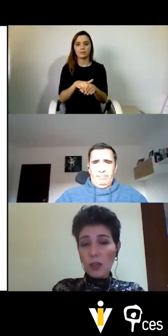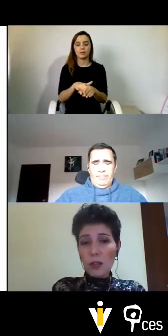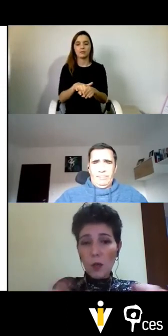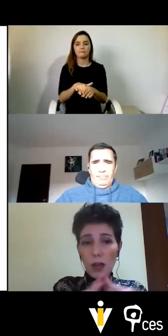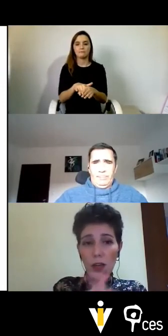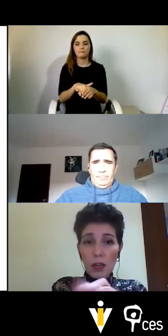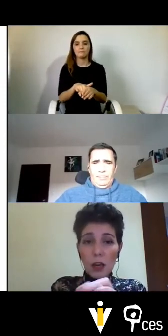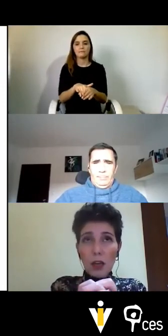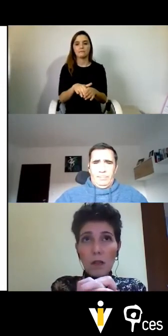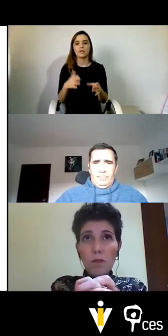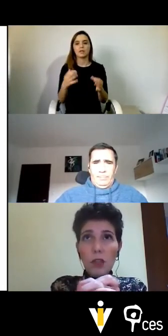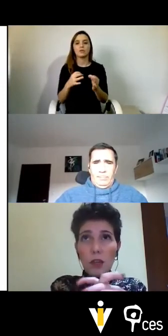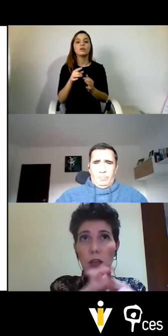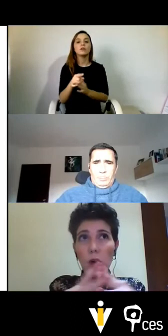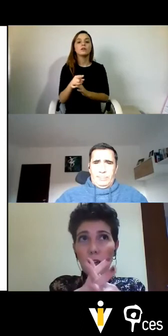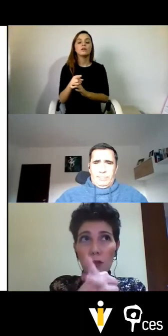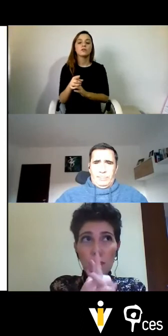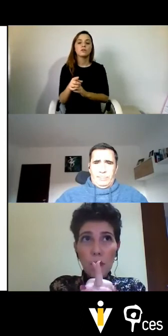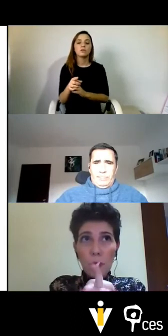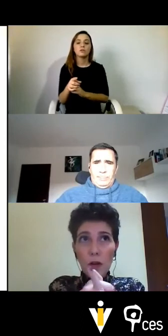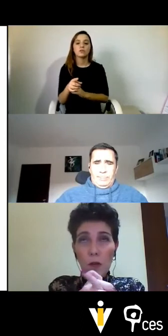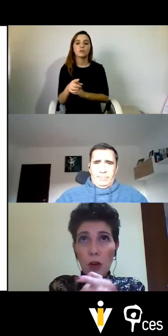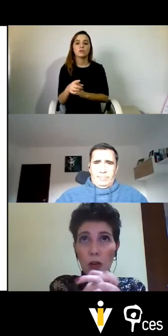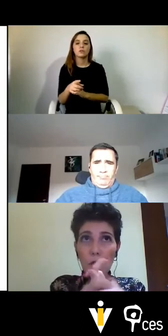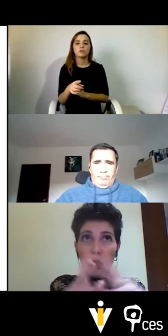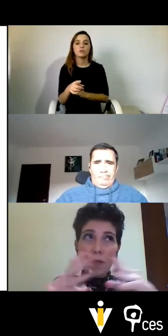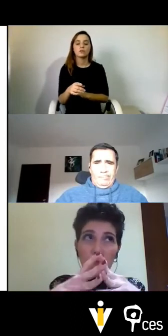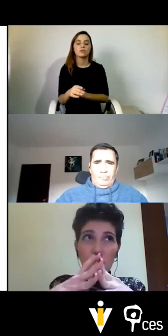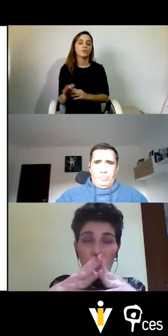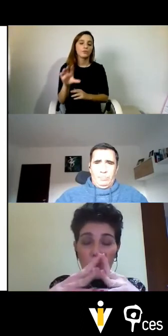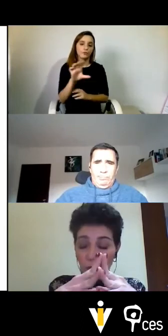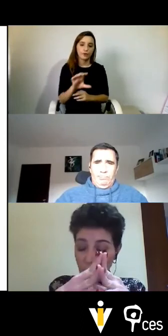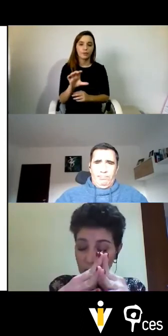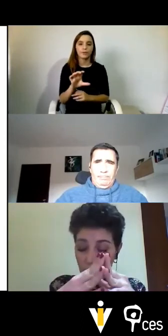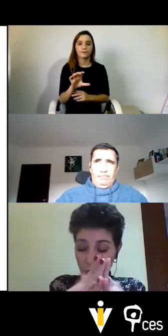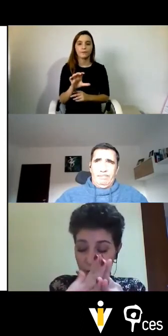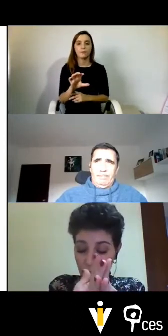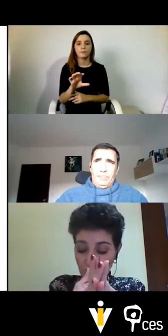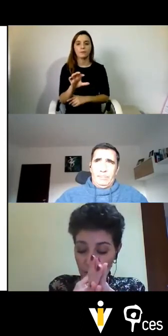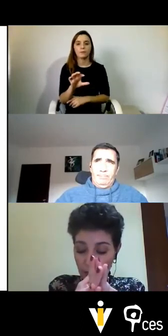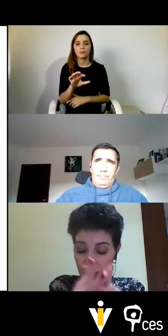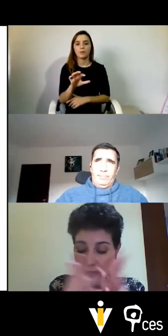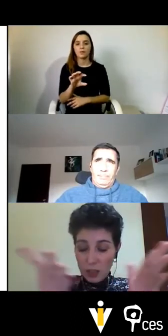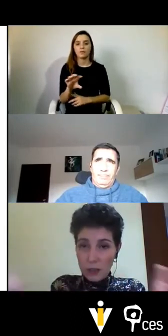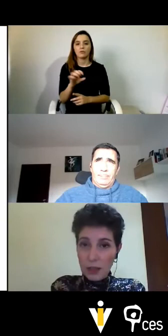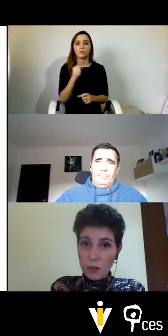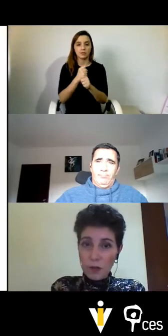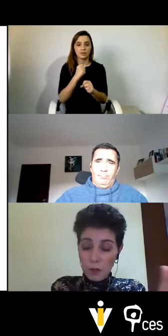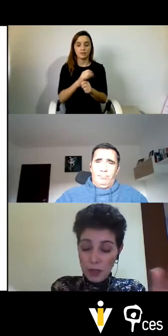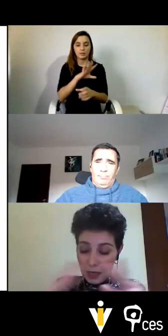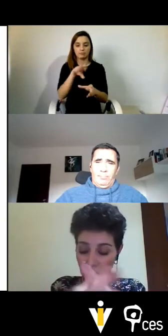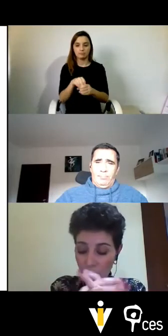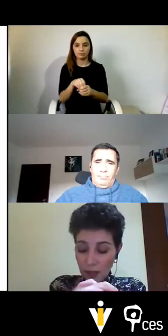projeto que se enquadra, que enquadra a sua forma, ou melhor, concretiza a sua forma de trabalhar em três grandes áreas